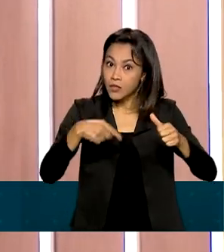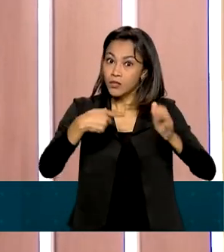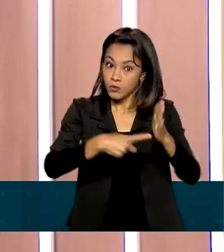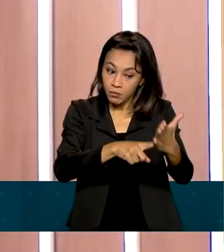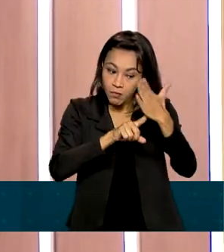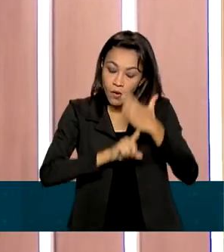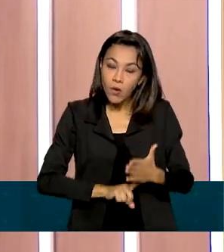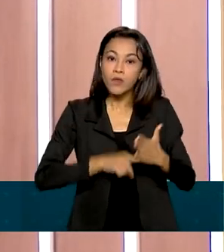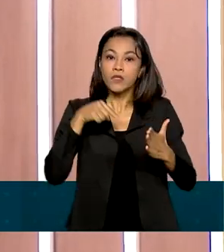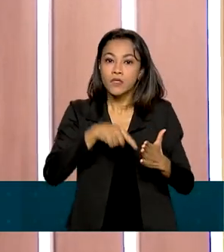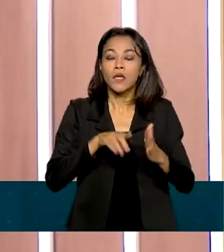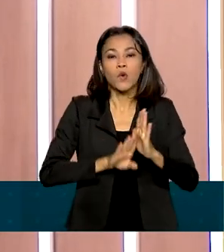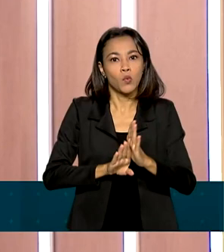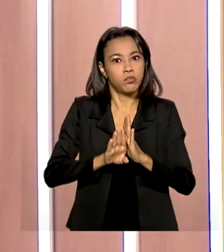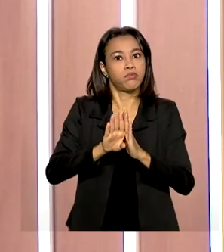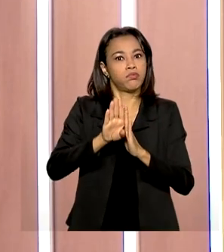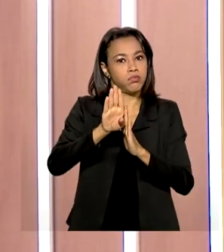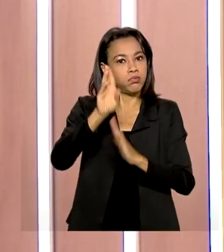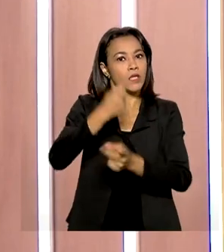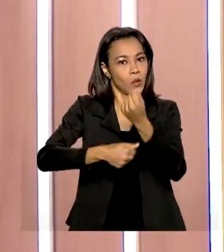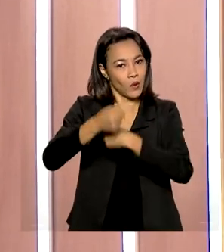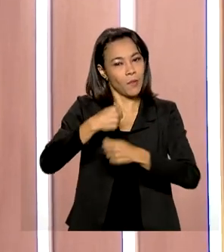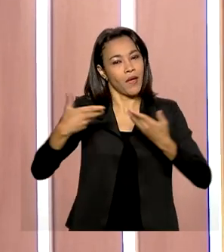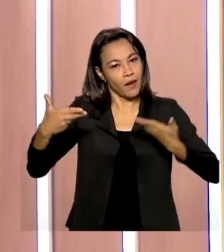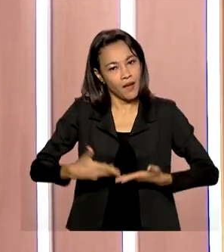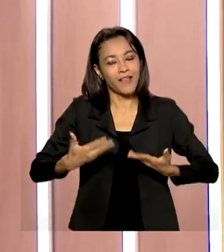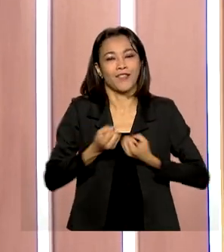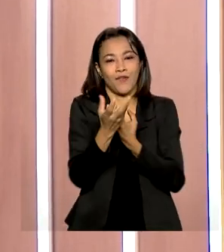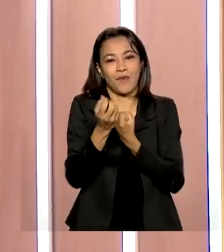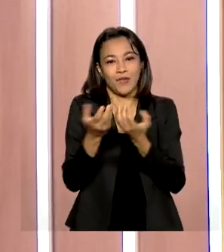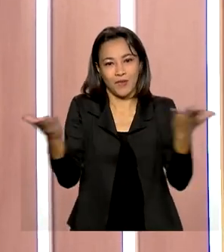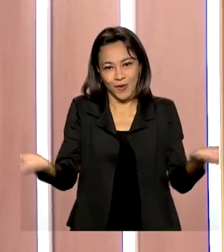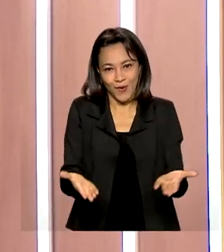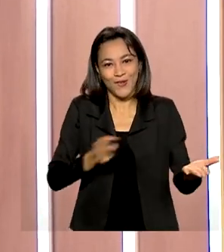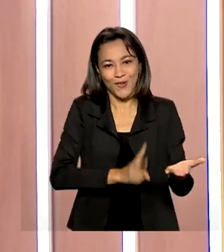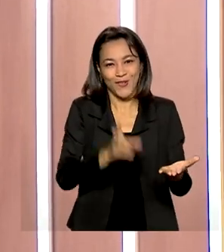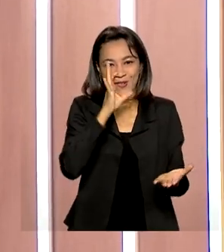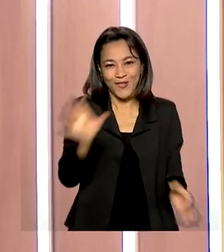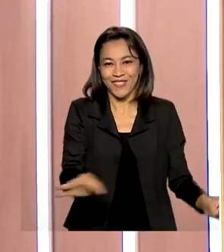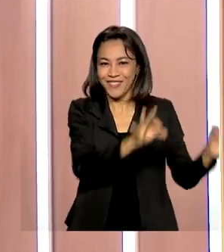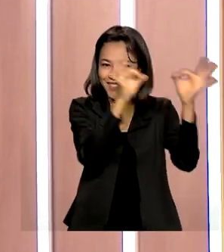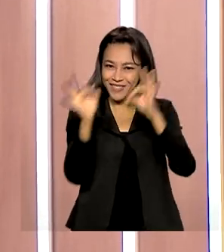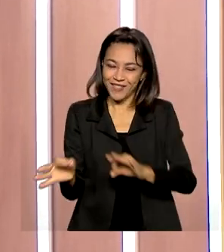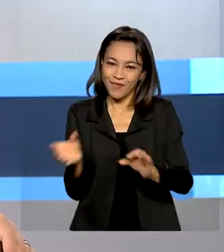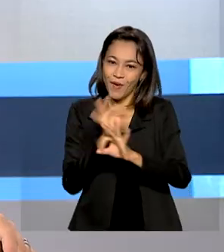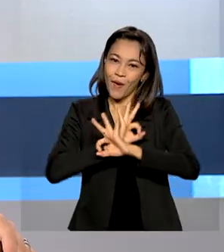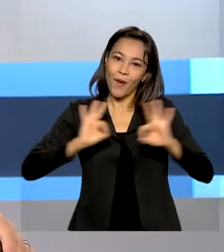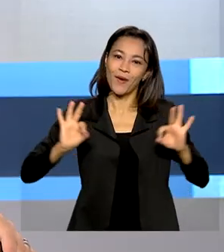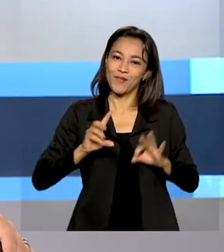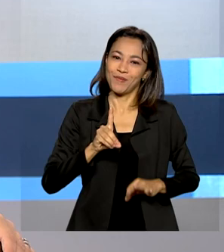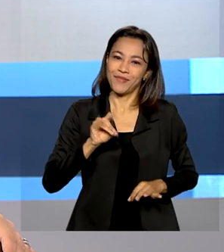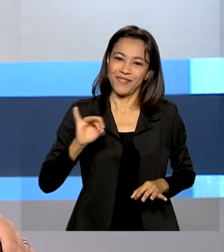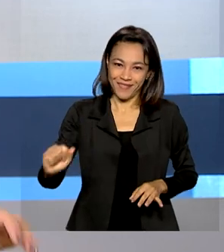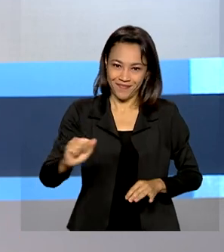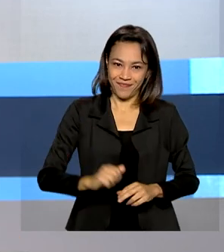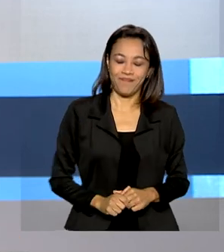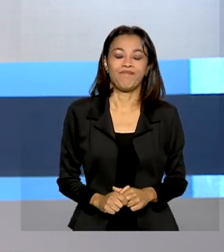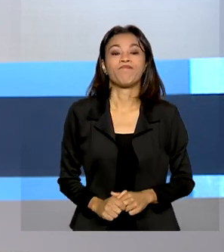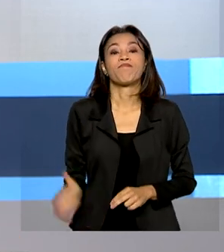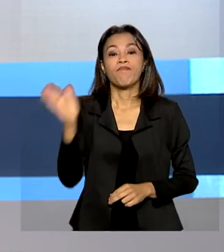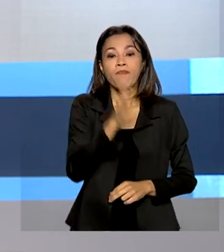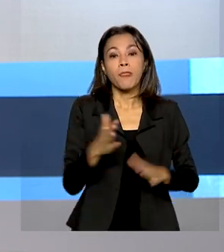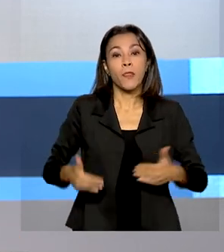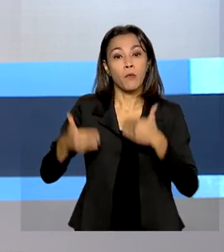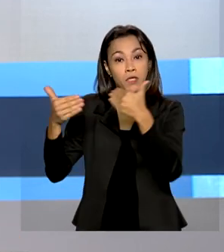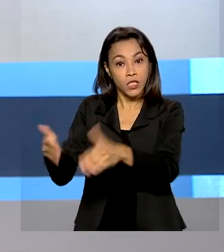econômico também. Essa é informação que nós tínhamos para você hoje. Continue conosco, que tenha um ótimo dia. O ministro da